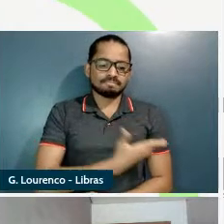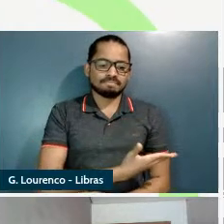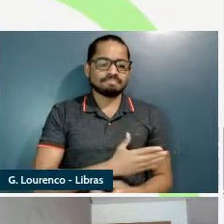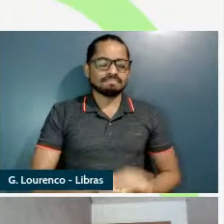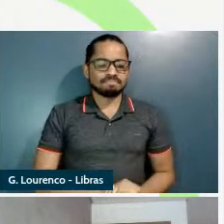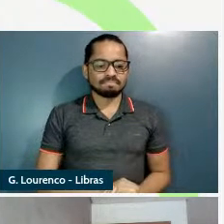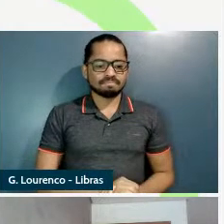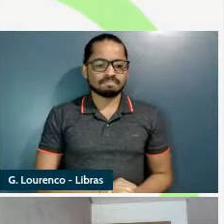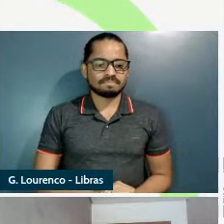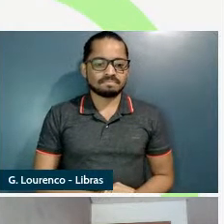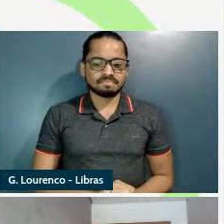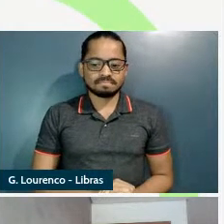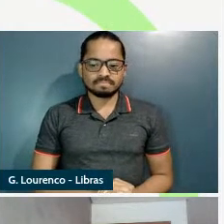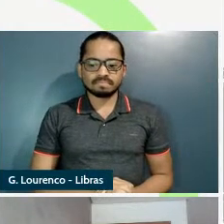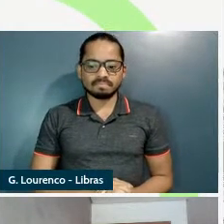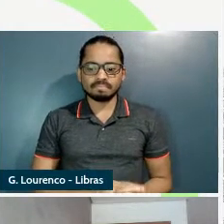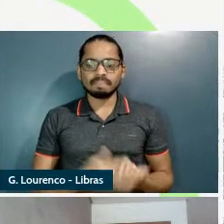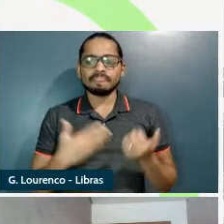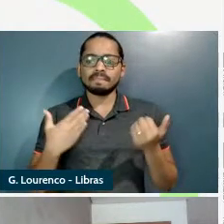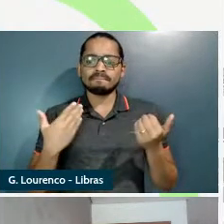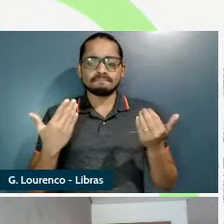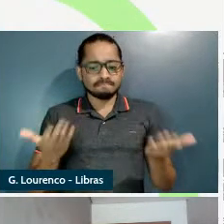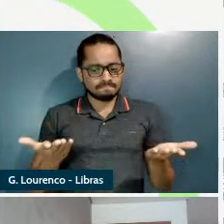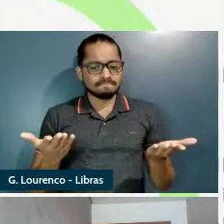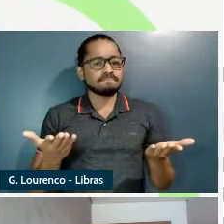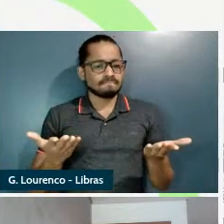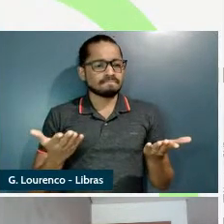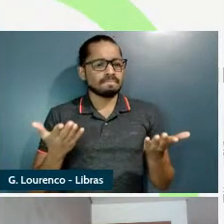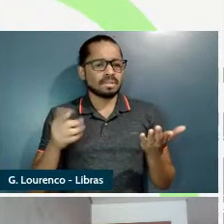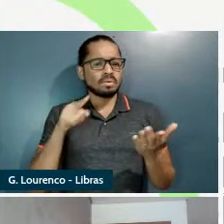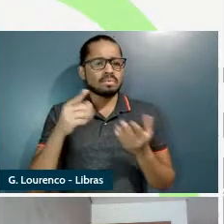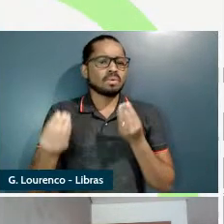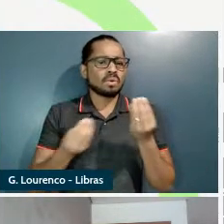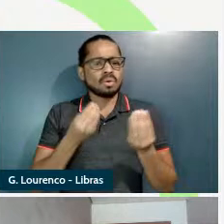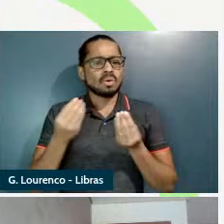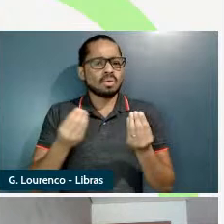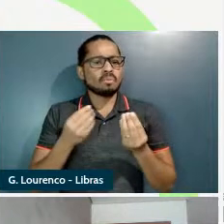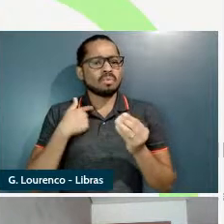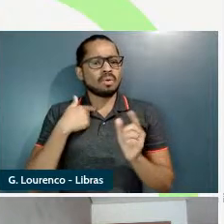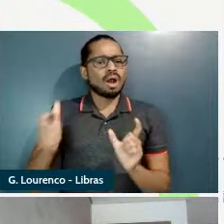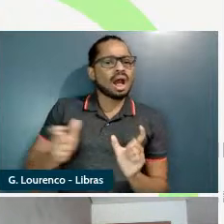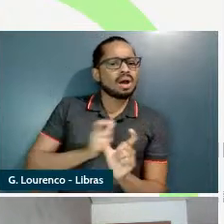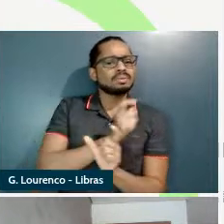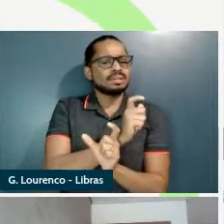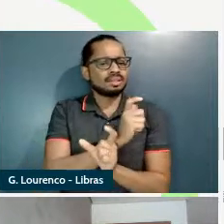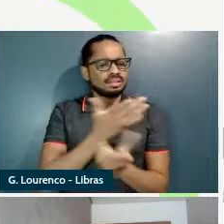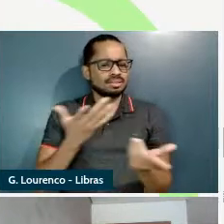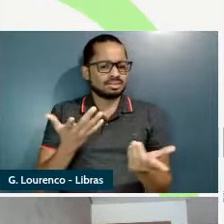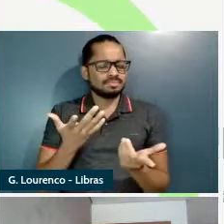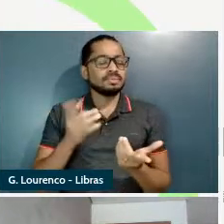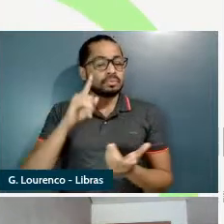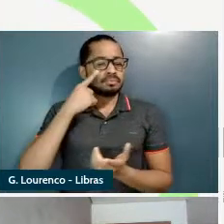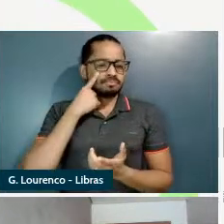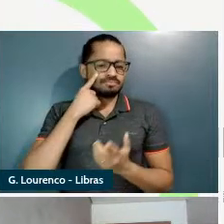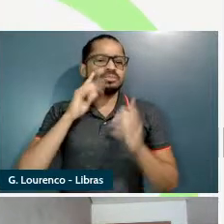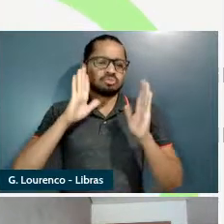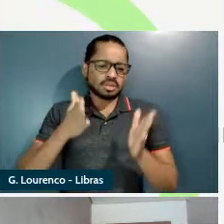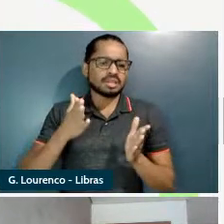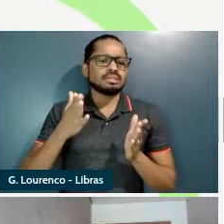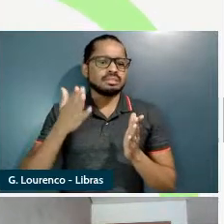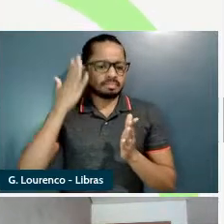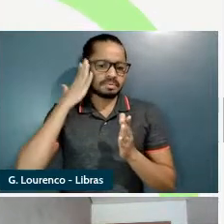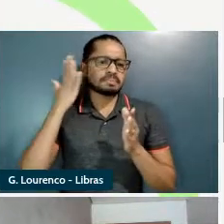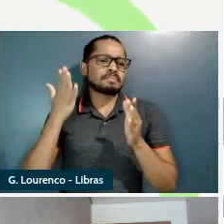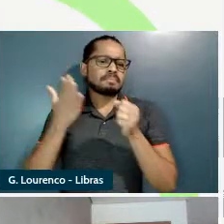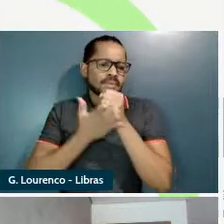bom em relação à interpretação da forma alternada como eu já mostrei para vocês na forma básica nós